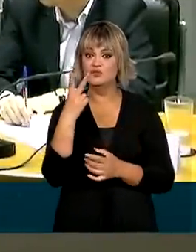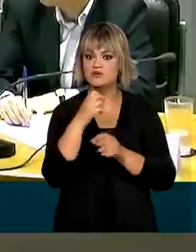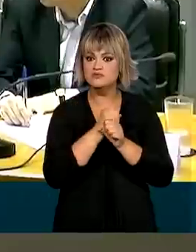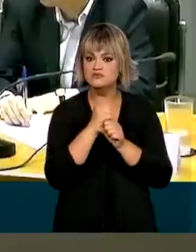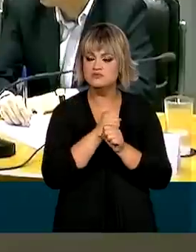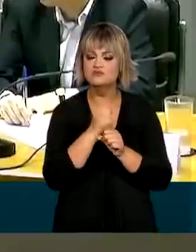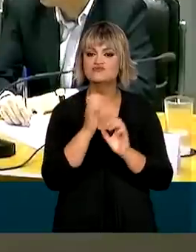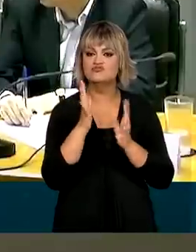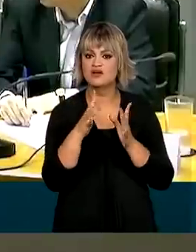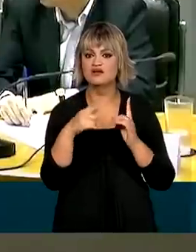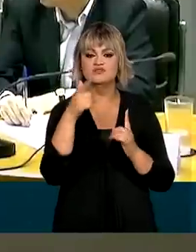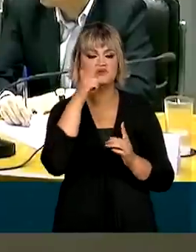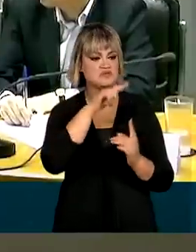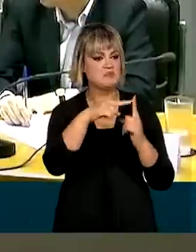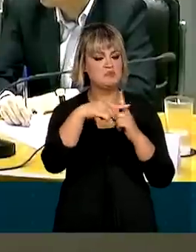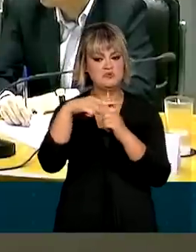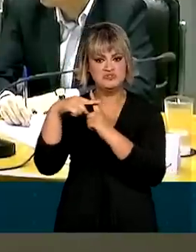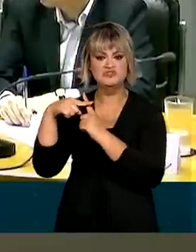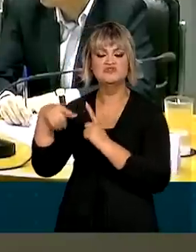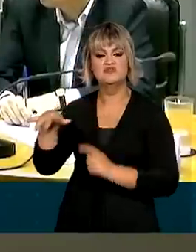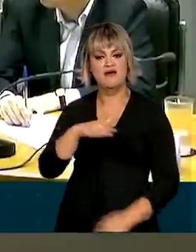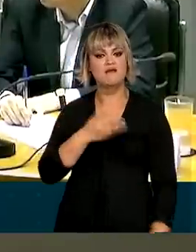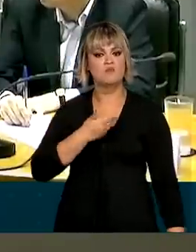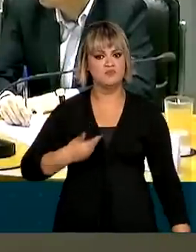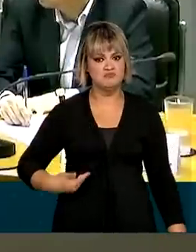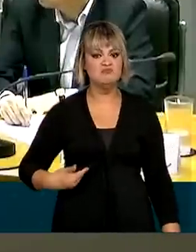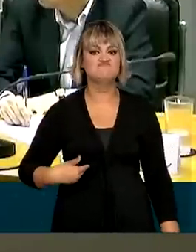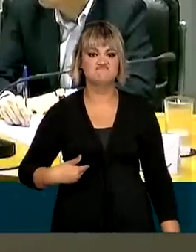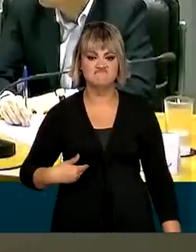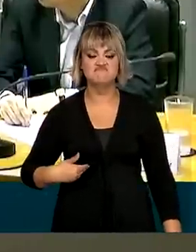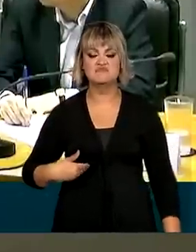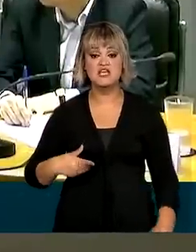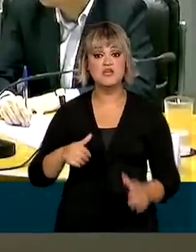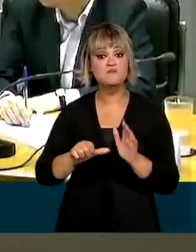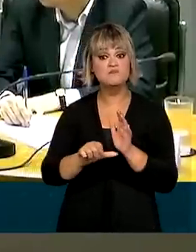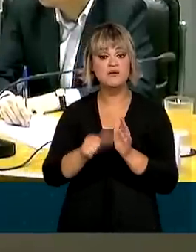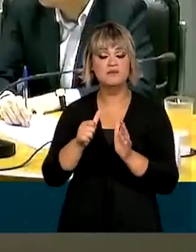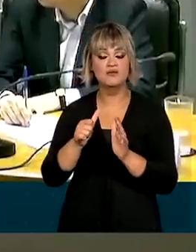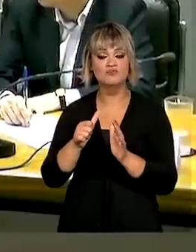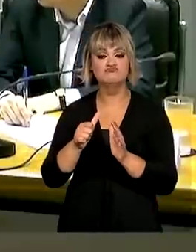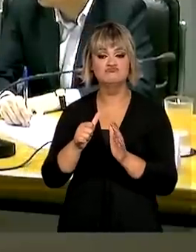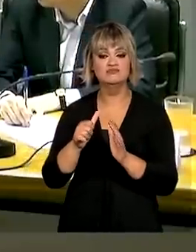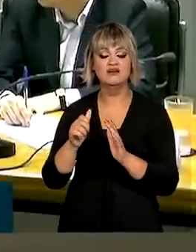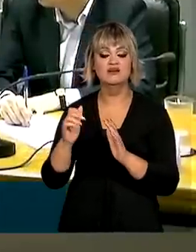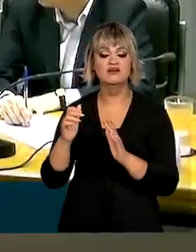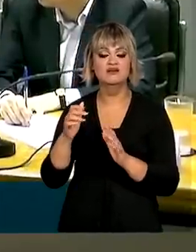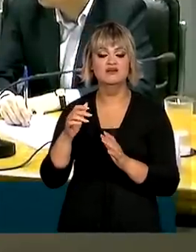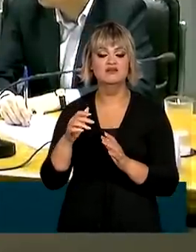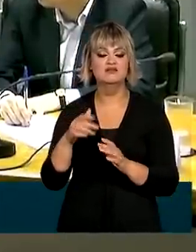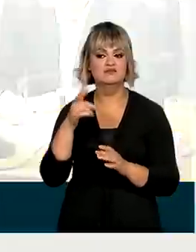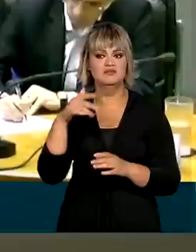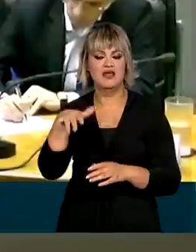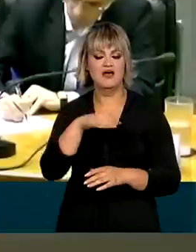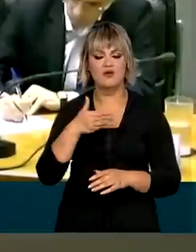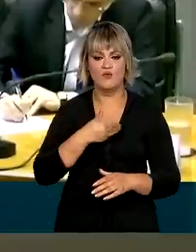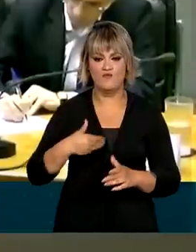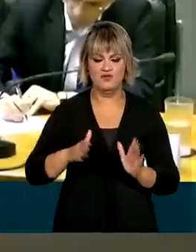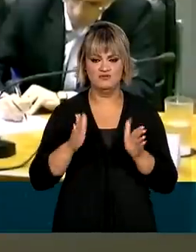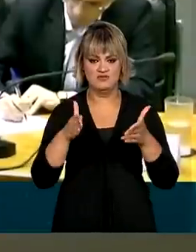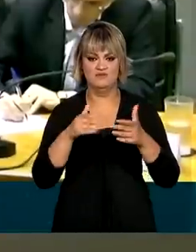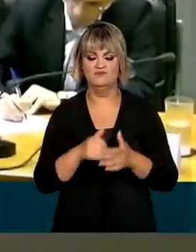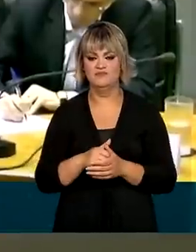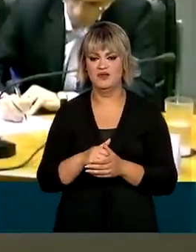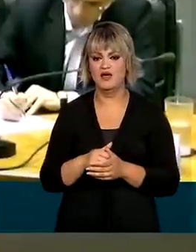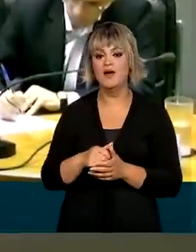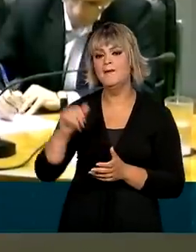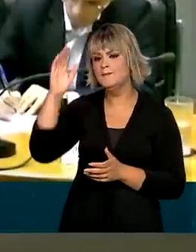primário do setor público consolidado e o primeiro ano do superávit primário do governo central. O Brasil, historicamente,